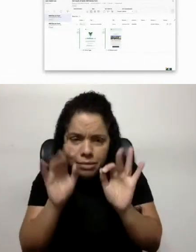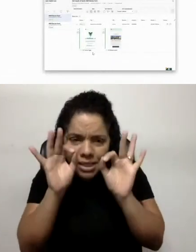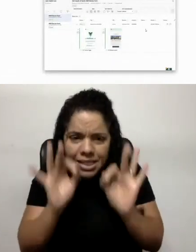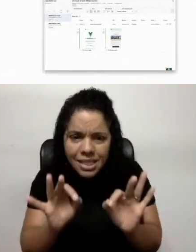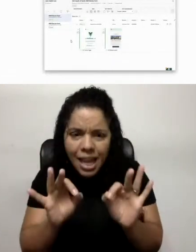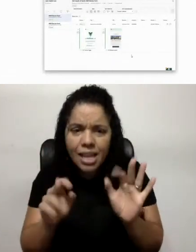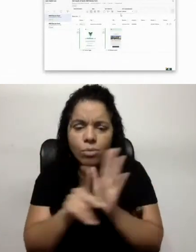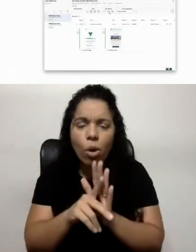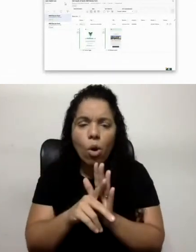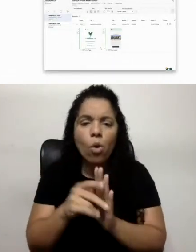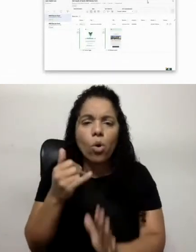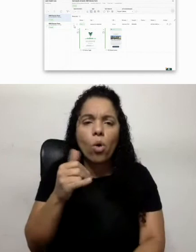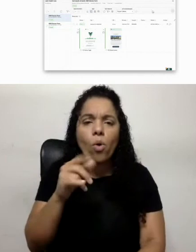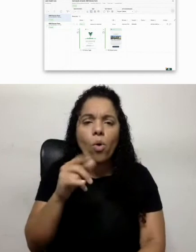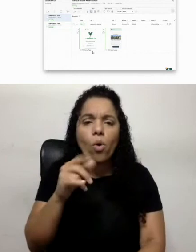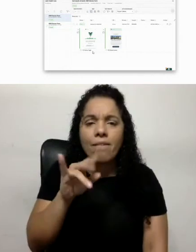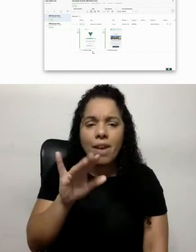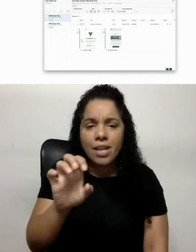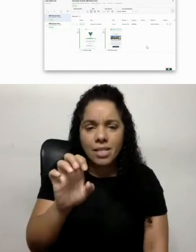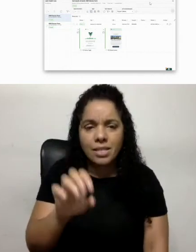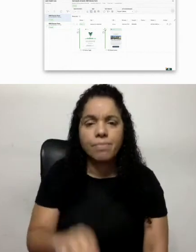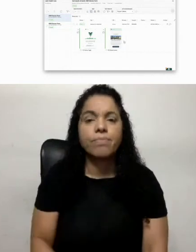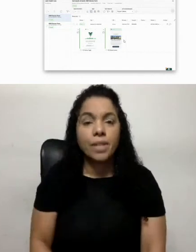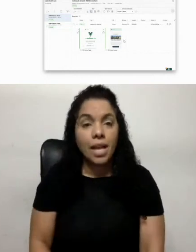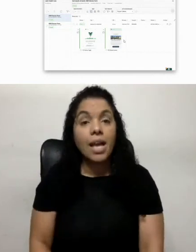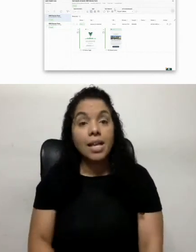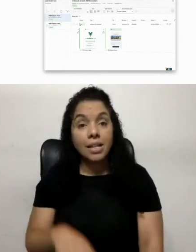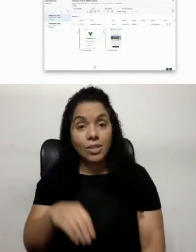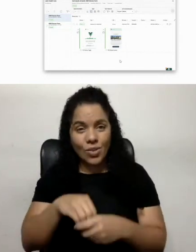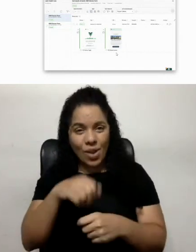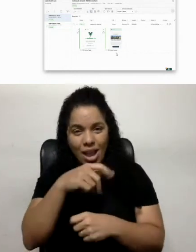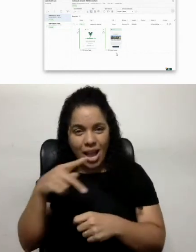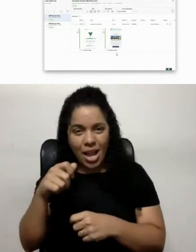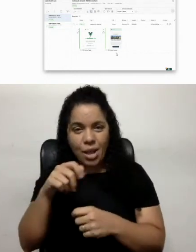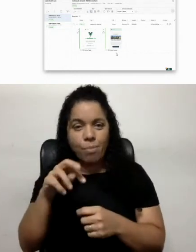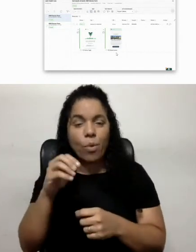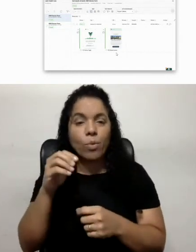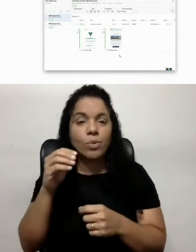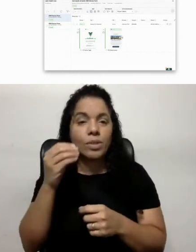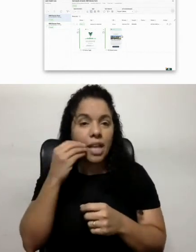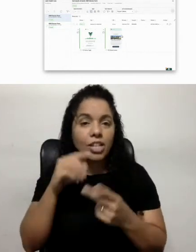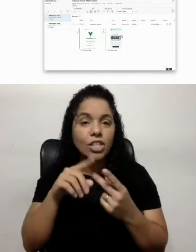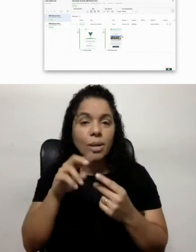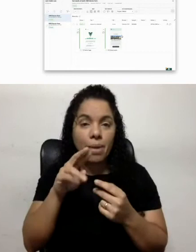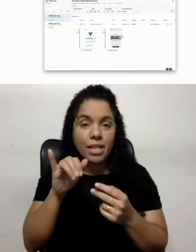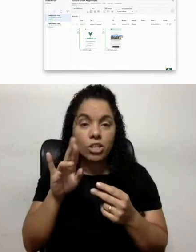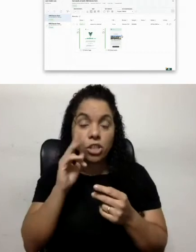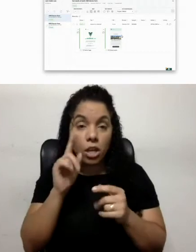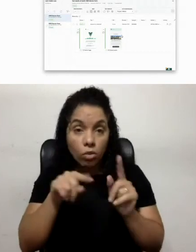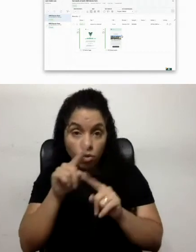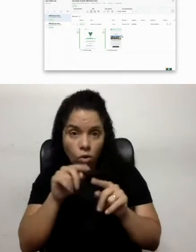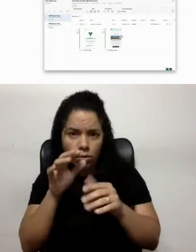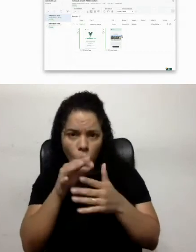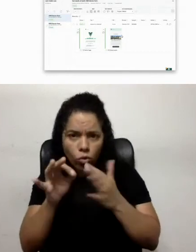meu device, tá? Lá no meu Apple Test Manager, poxa, aconteceu tudo certinho? As configurações estão tudo certas?